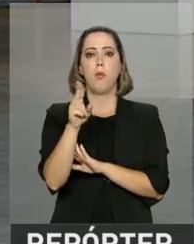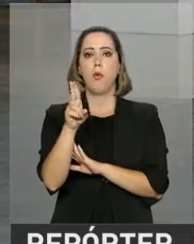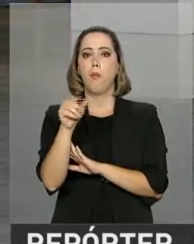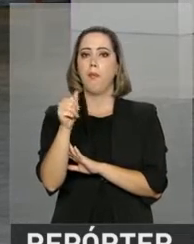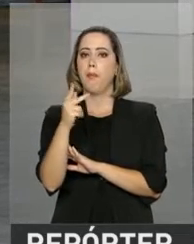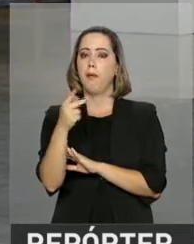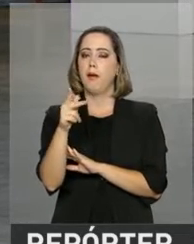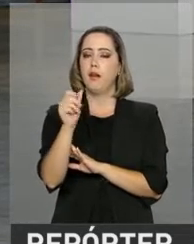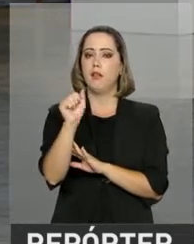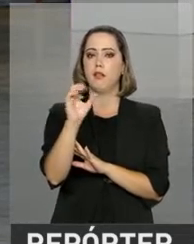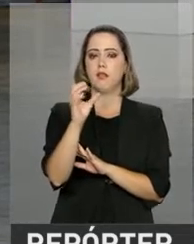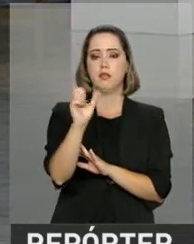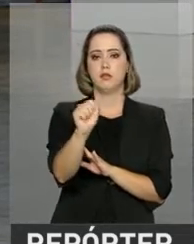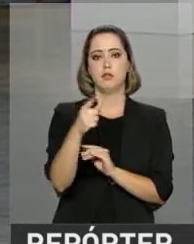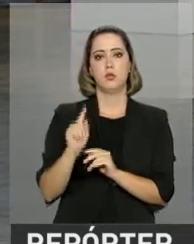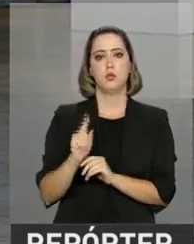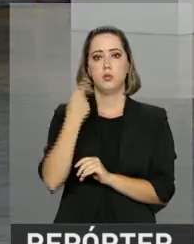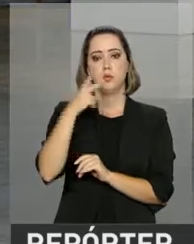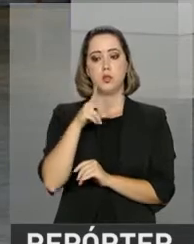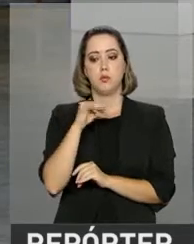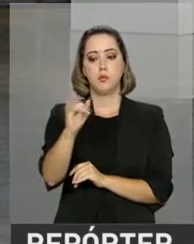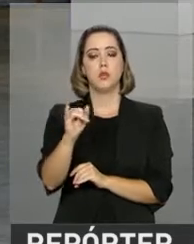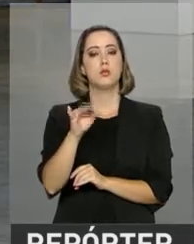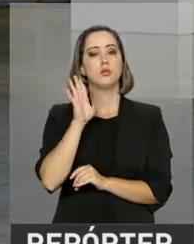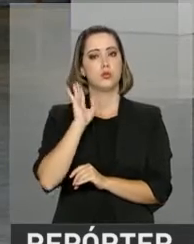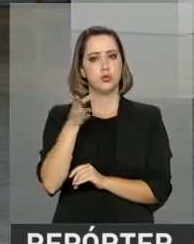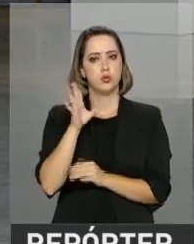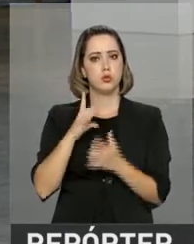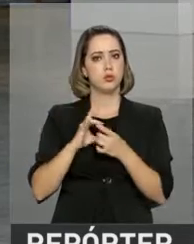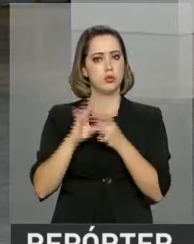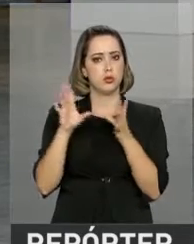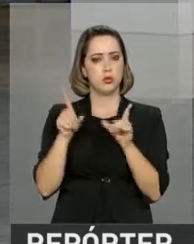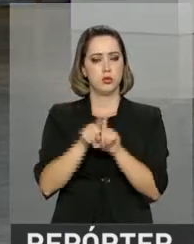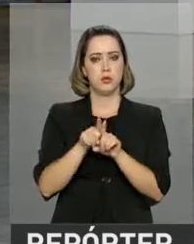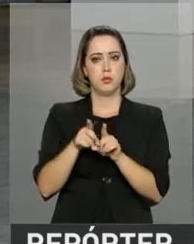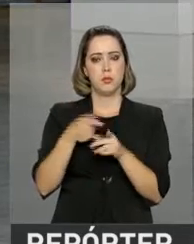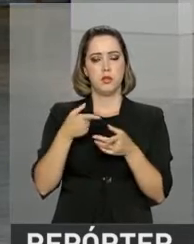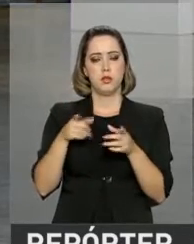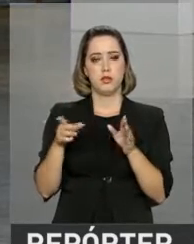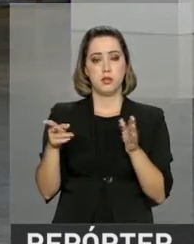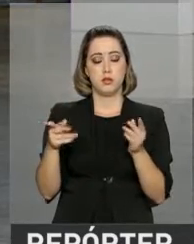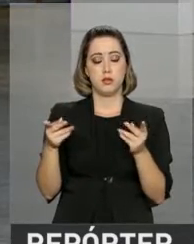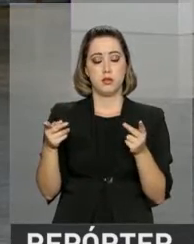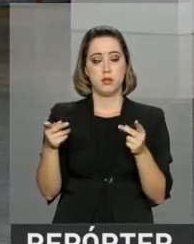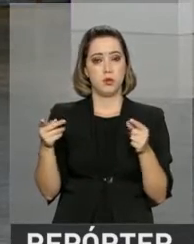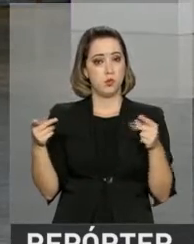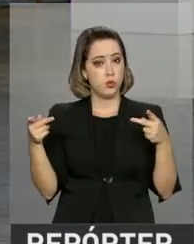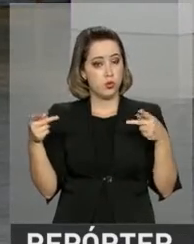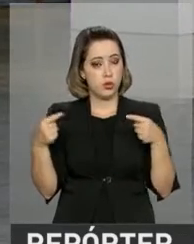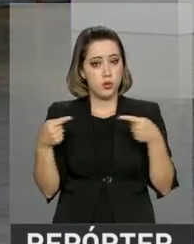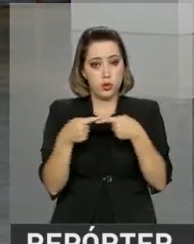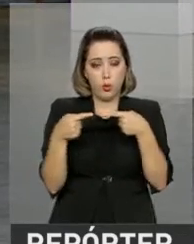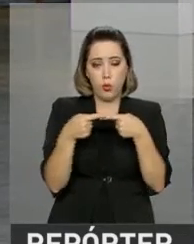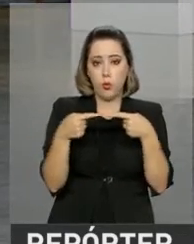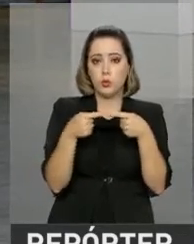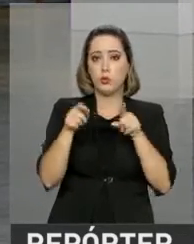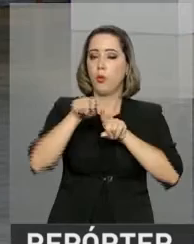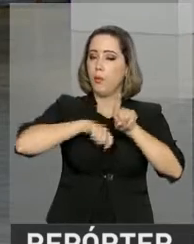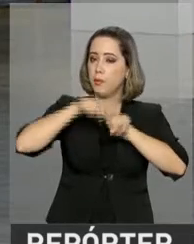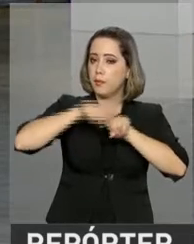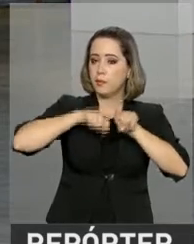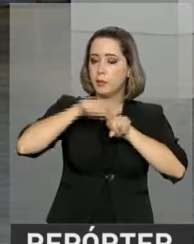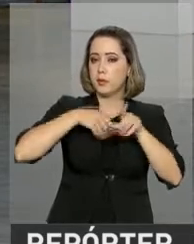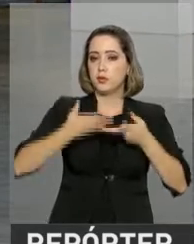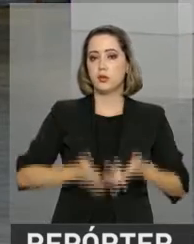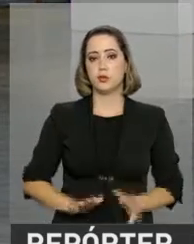primeiro dia de abertura do calendário referente ao mês de nascimento. Em todo o país, cerca de 30 milhões de